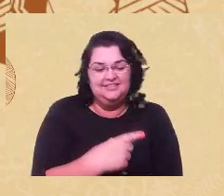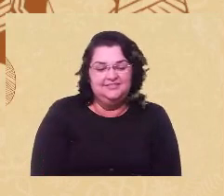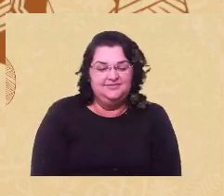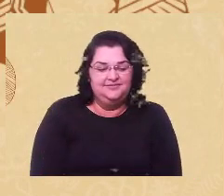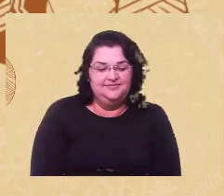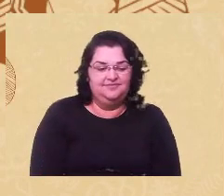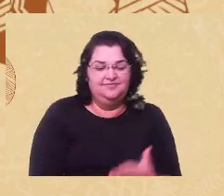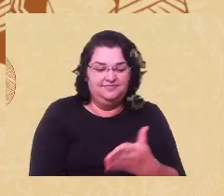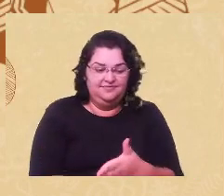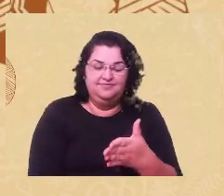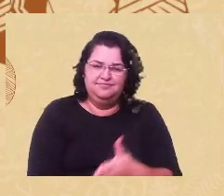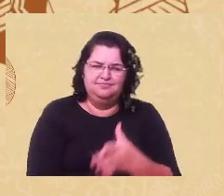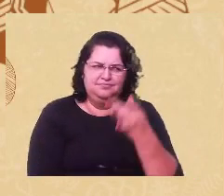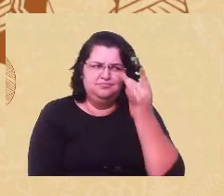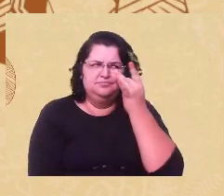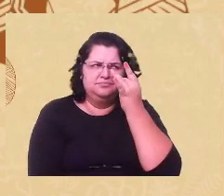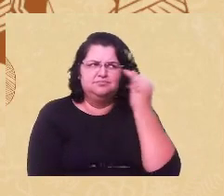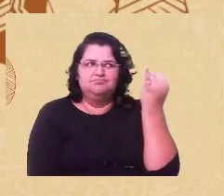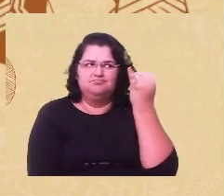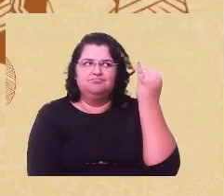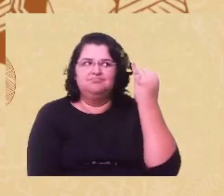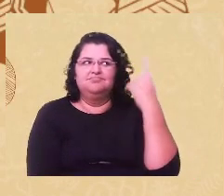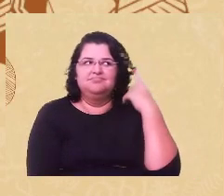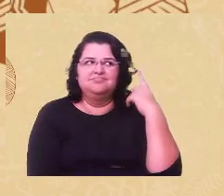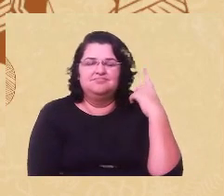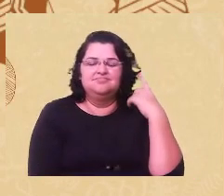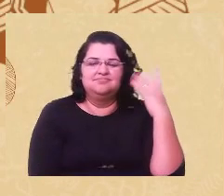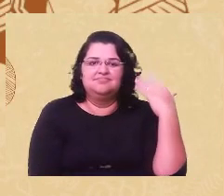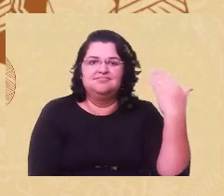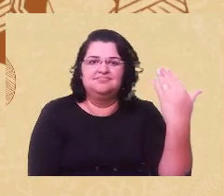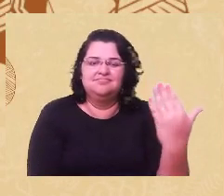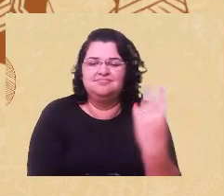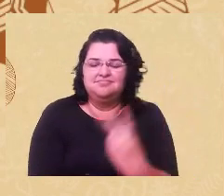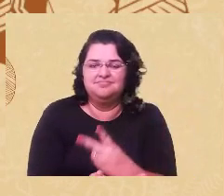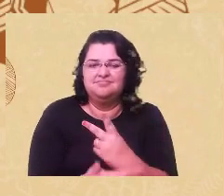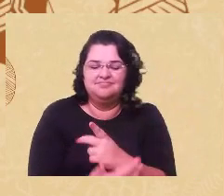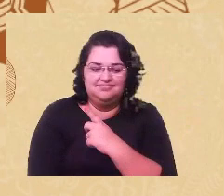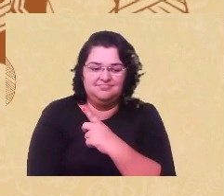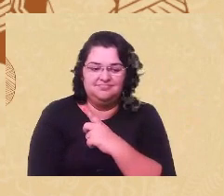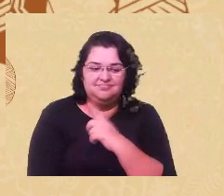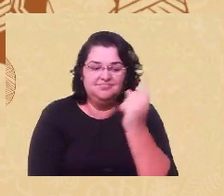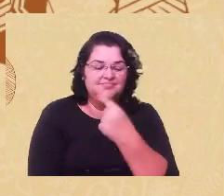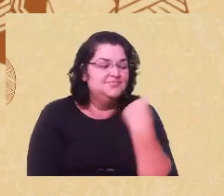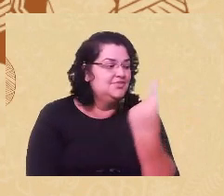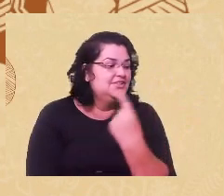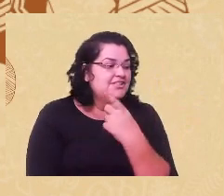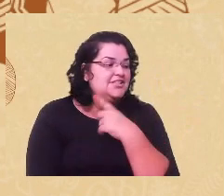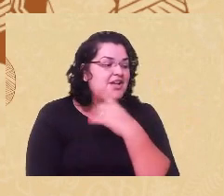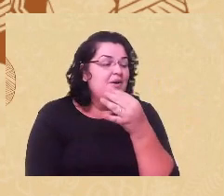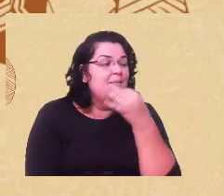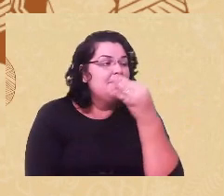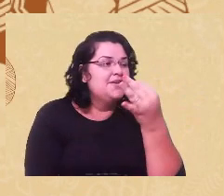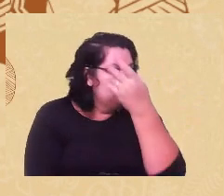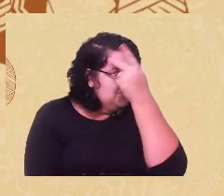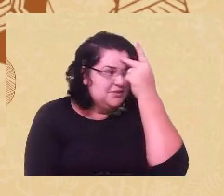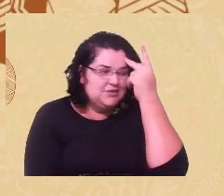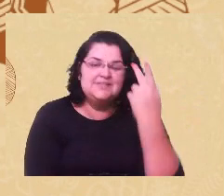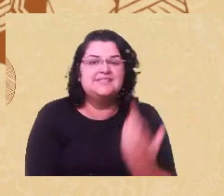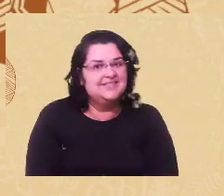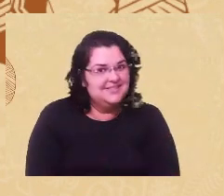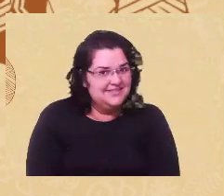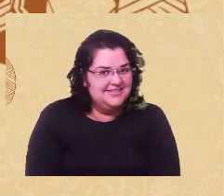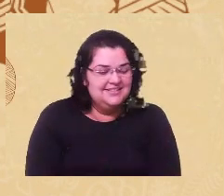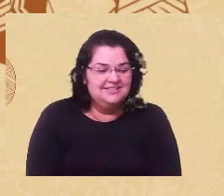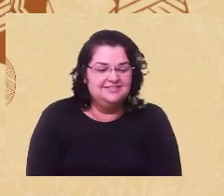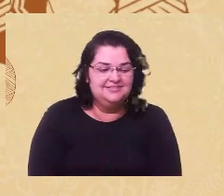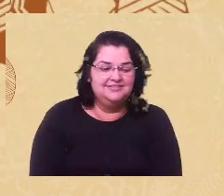ativamente vocês estão agora resgatando comprando Virgínia Bicudo mas quantos de nós estão citando essas pessoas e a mesma coisa